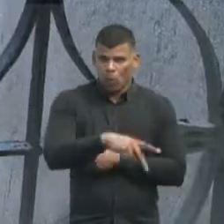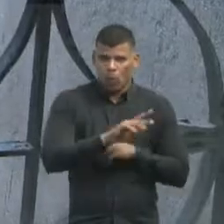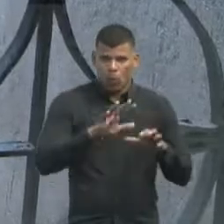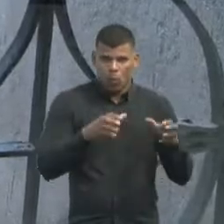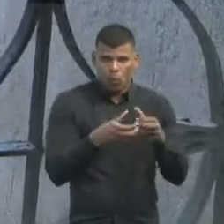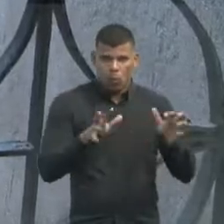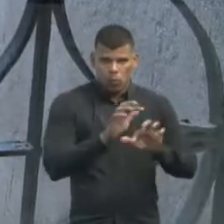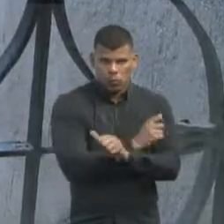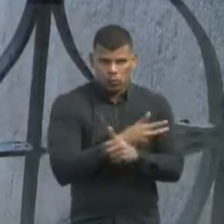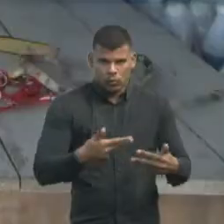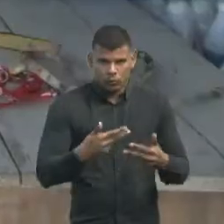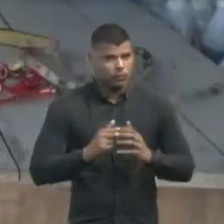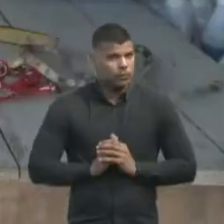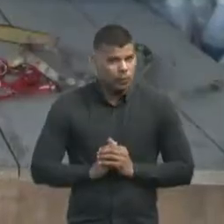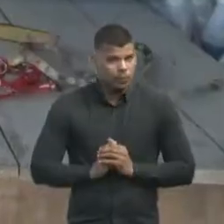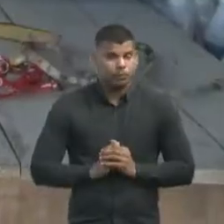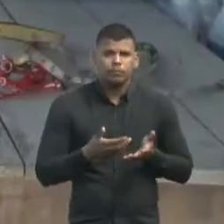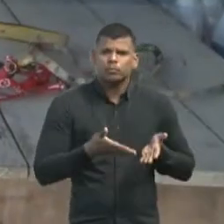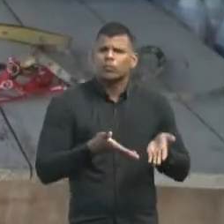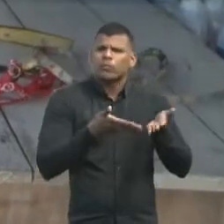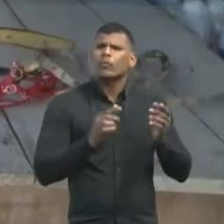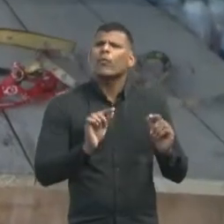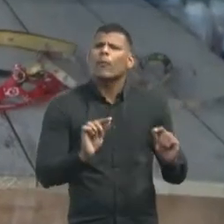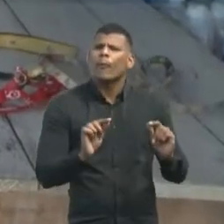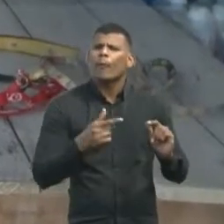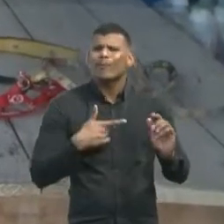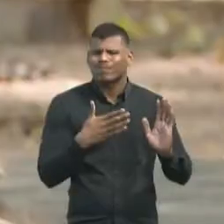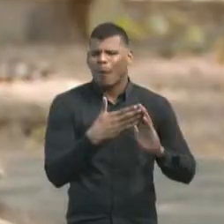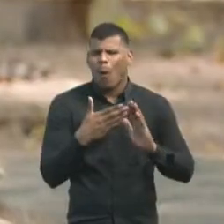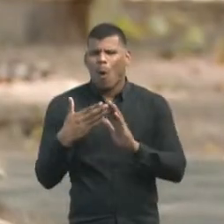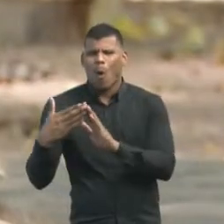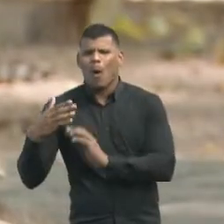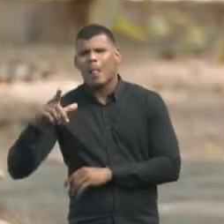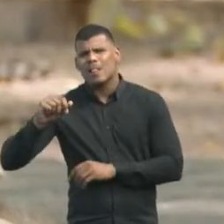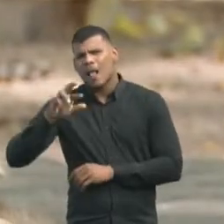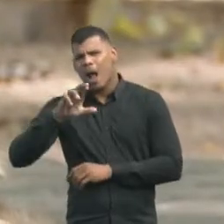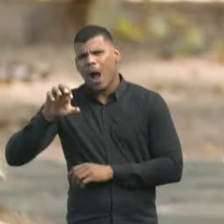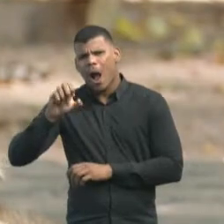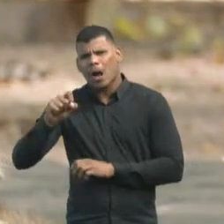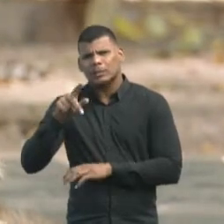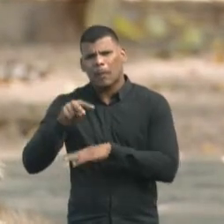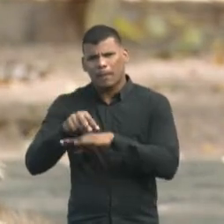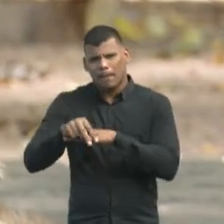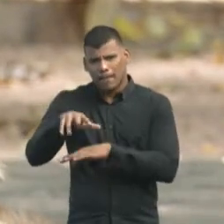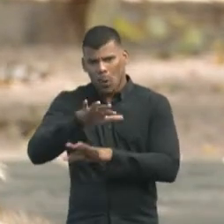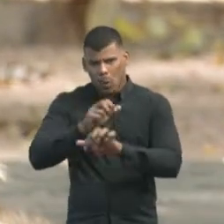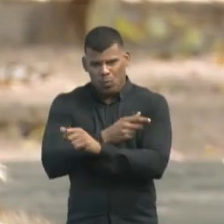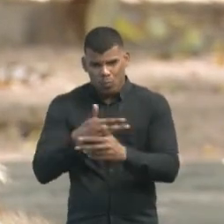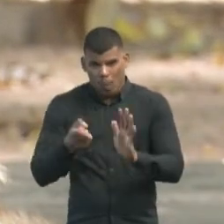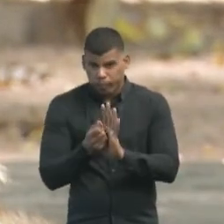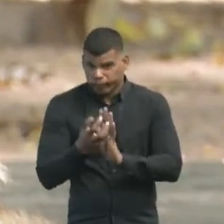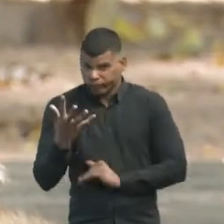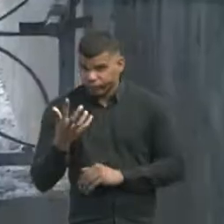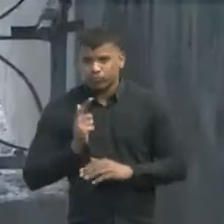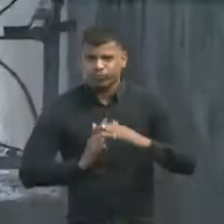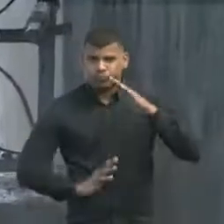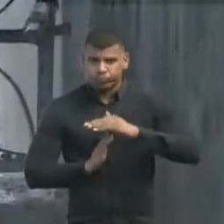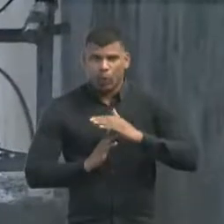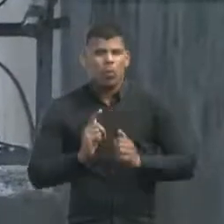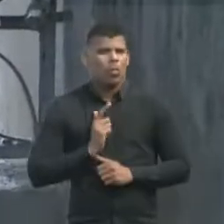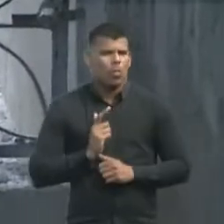Eles fazem parte de uma quantidade considerável de lares brasileiros. Segundo dados da Pesquisa Nacional de Saúde do IBGE,